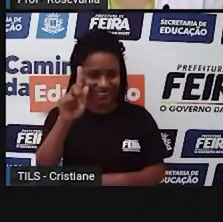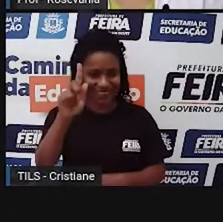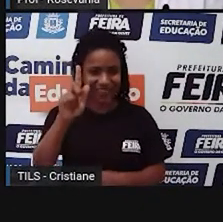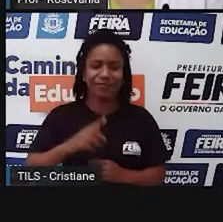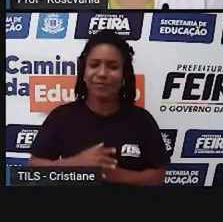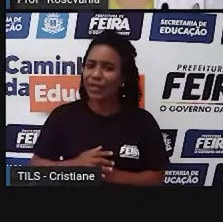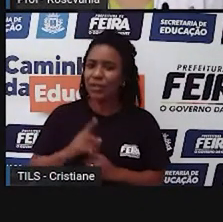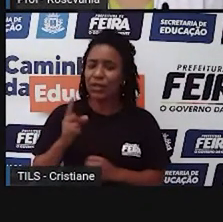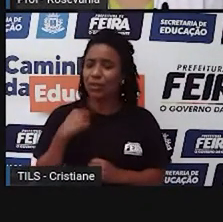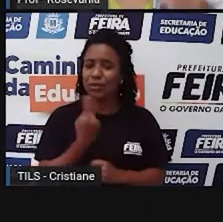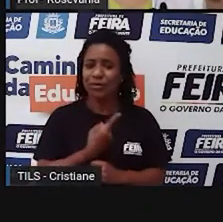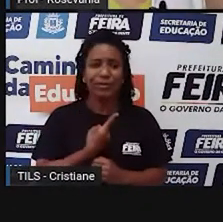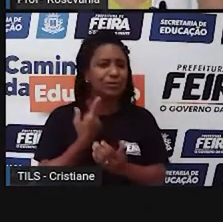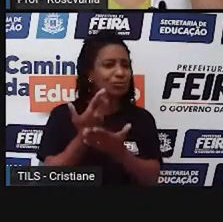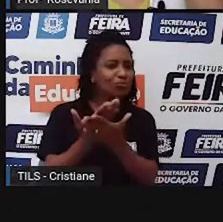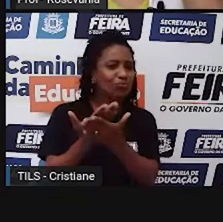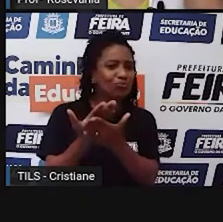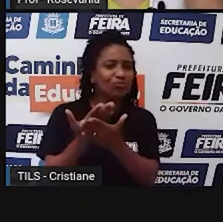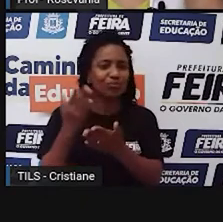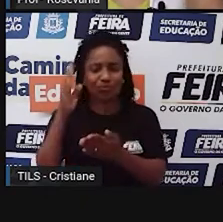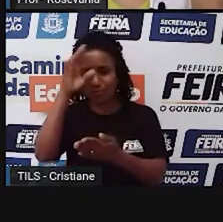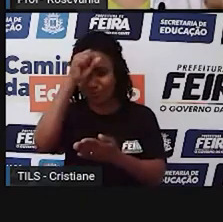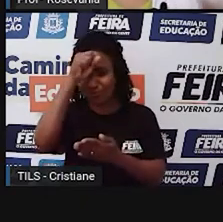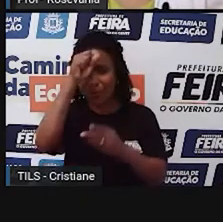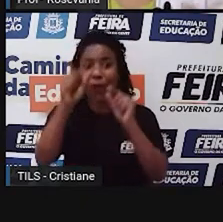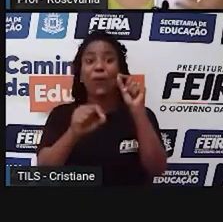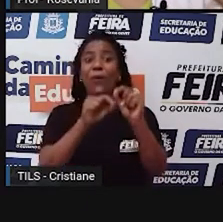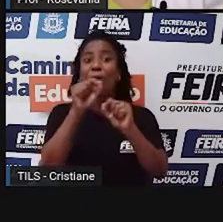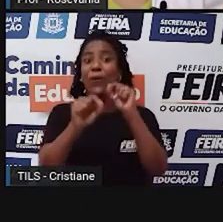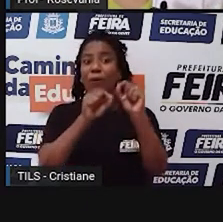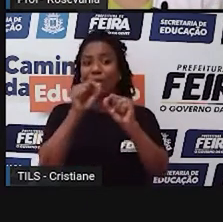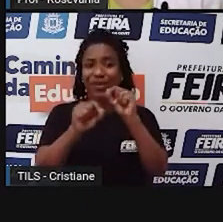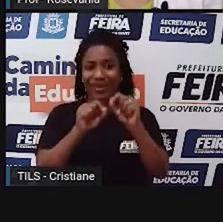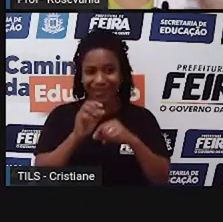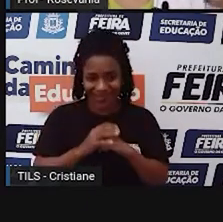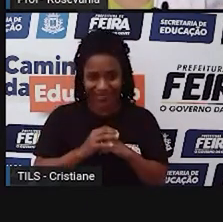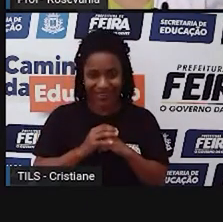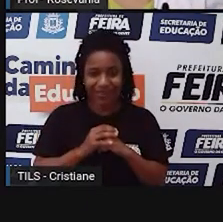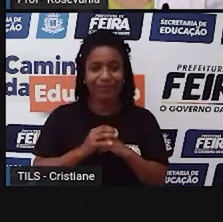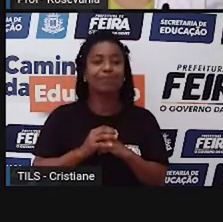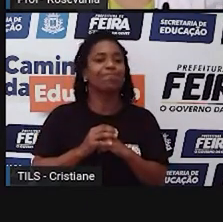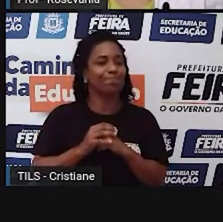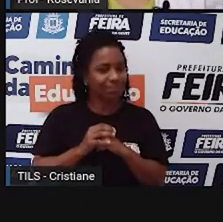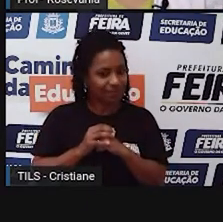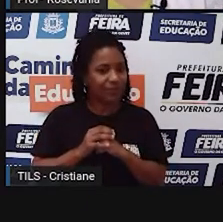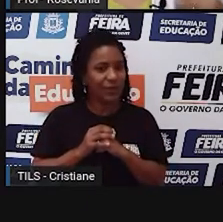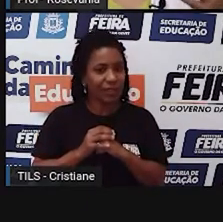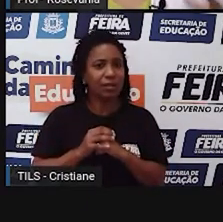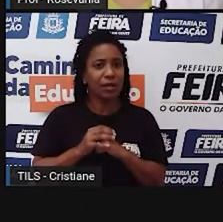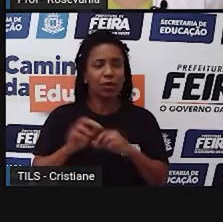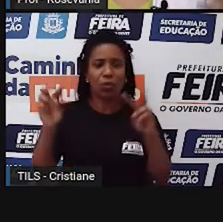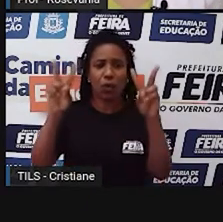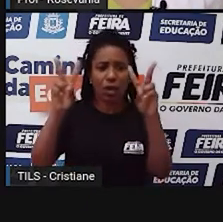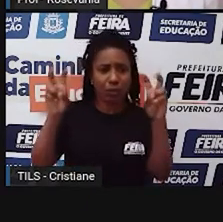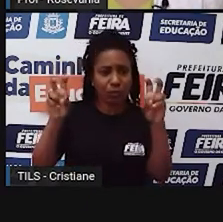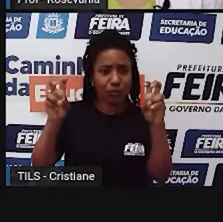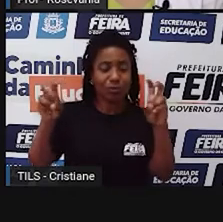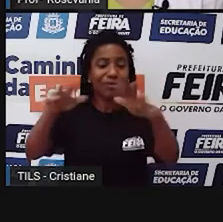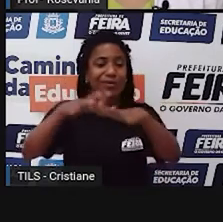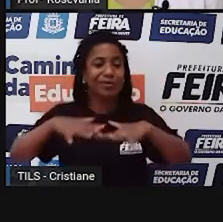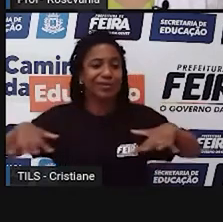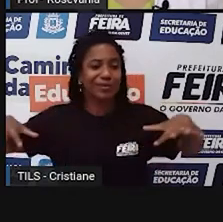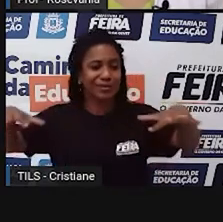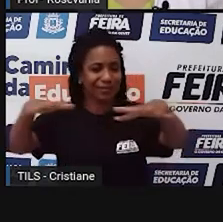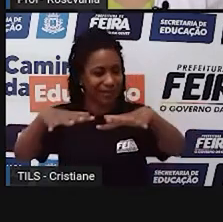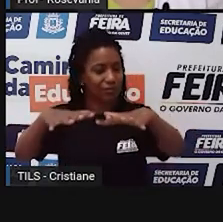estudar, né? Já falamos sobre várias coisas referentes ao espaço. A gente precisa entender alguns conceitos básicos da